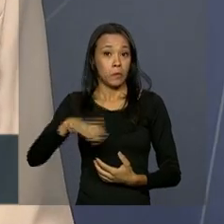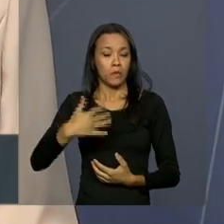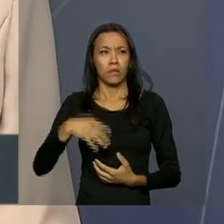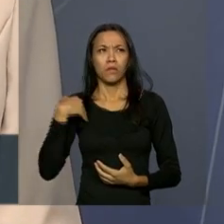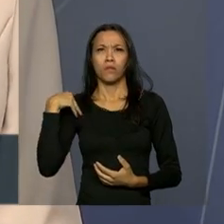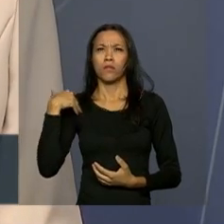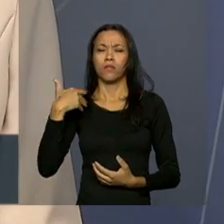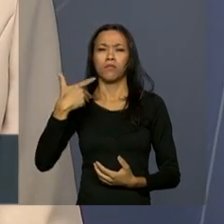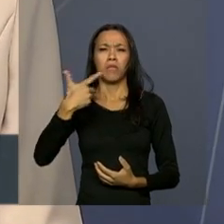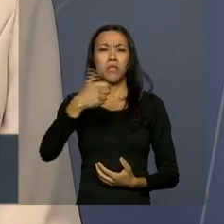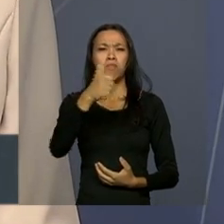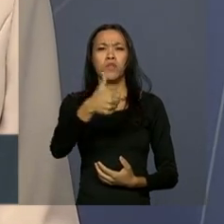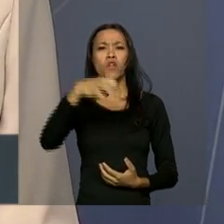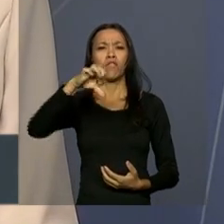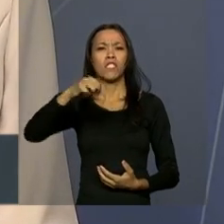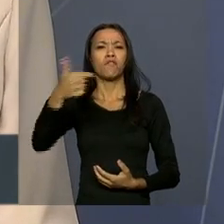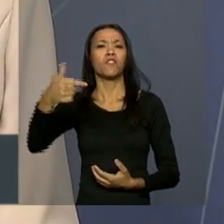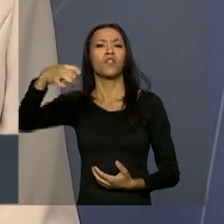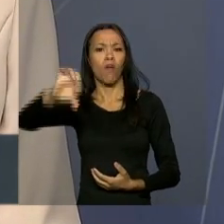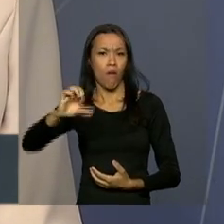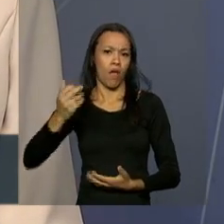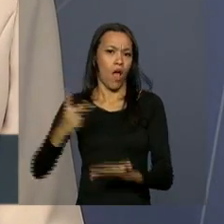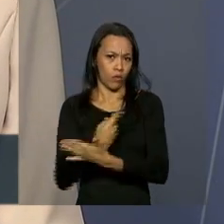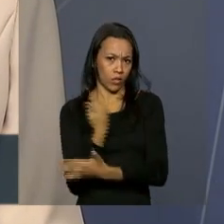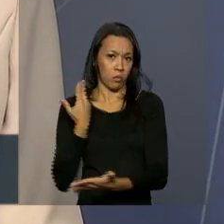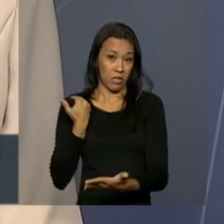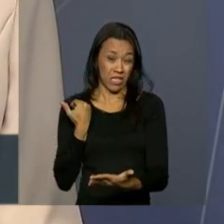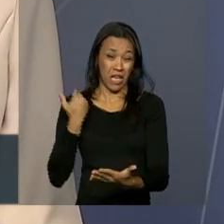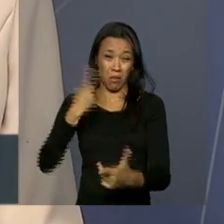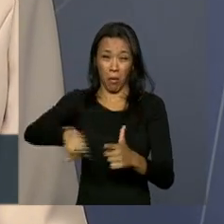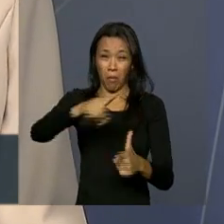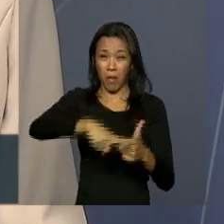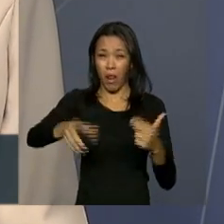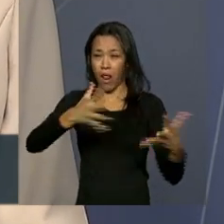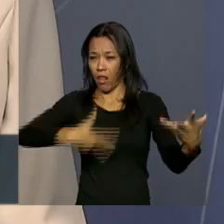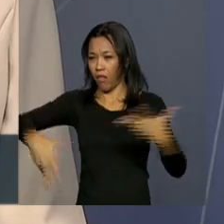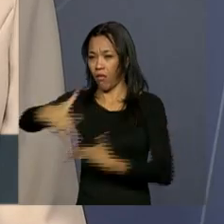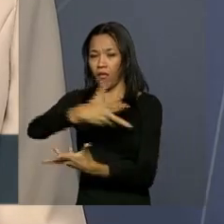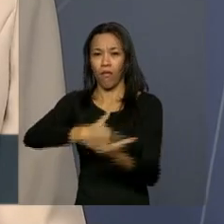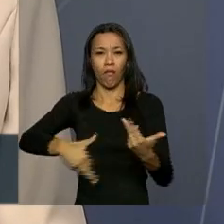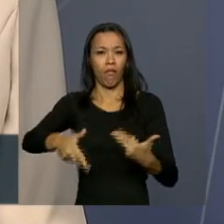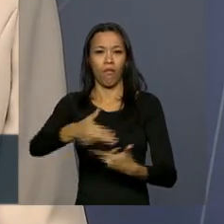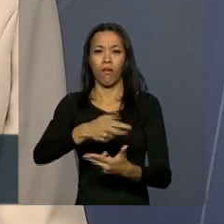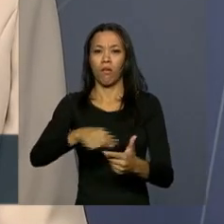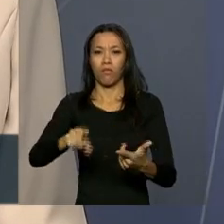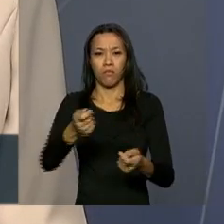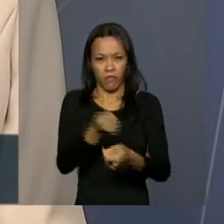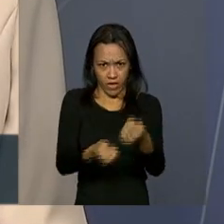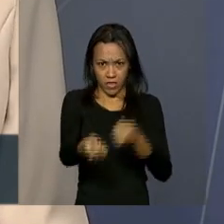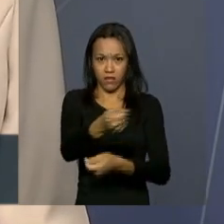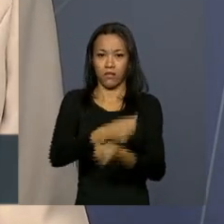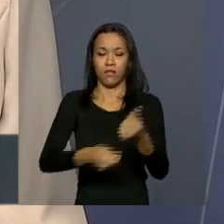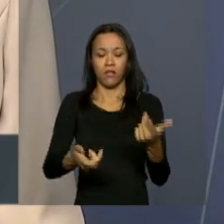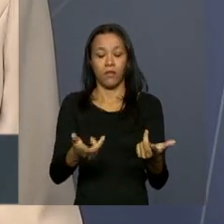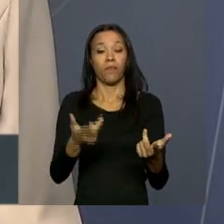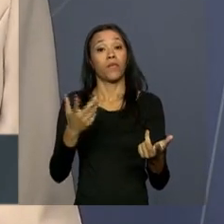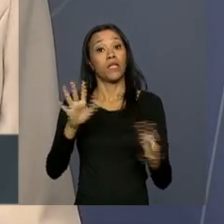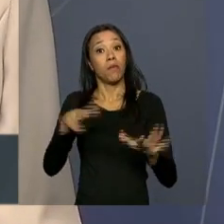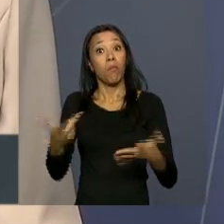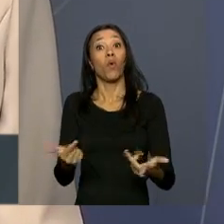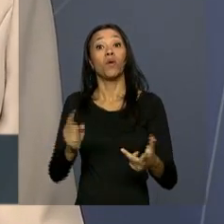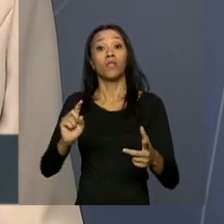1929, nos anos 2008, 2009. E houve um processo de